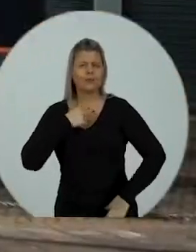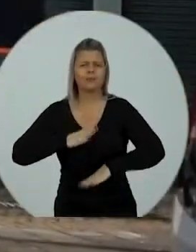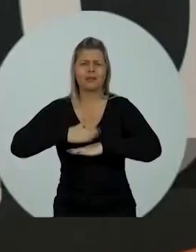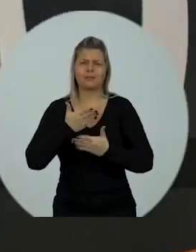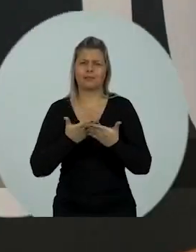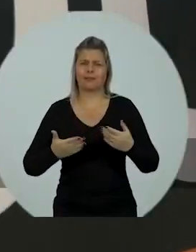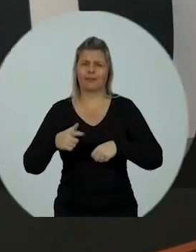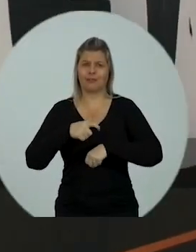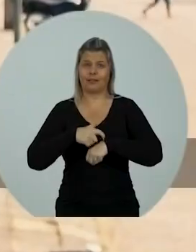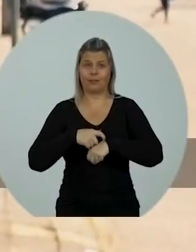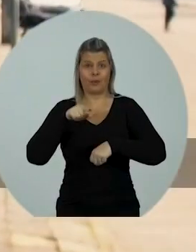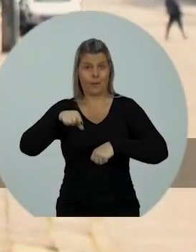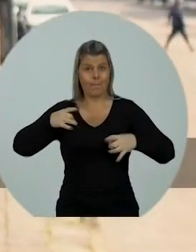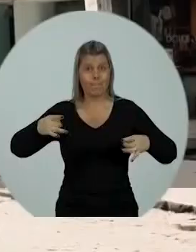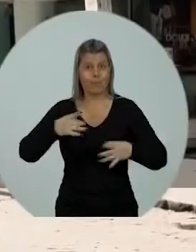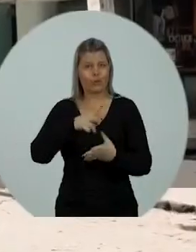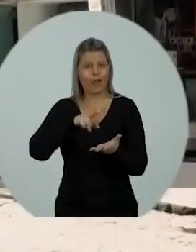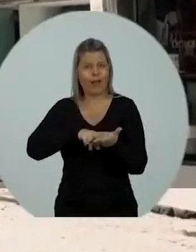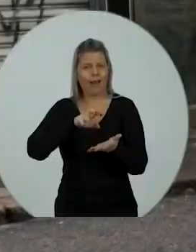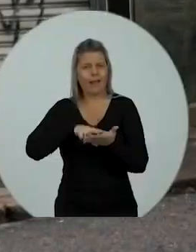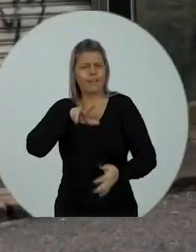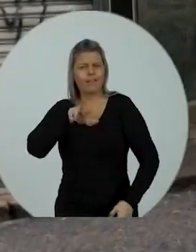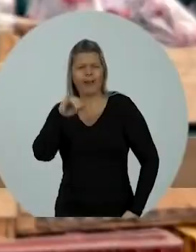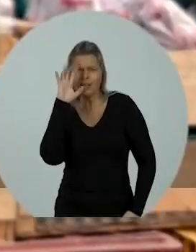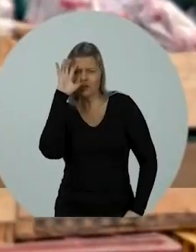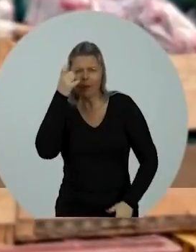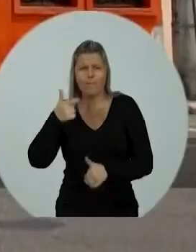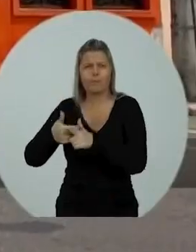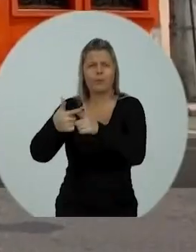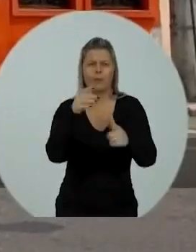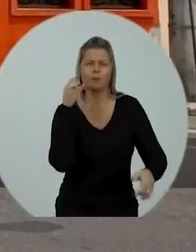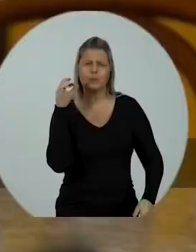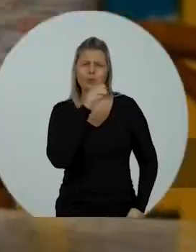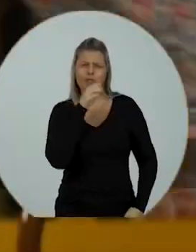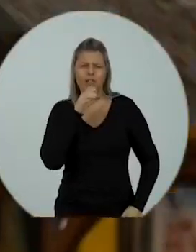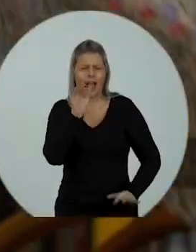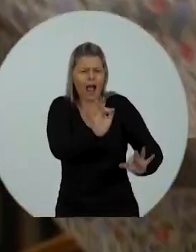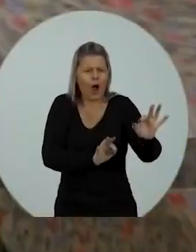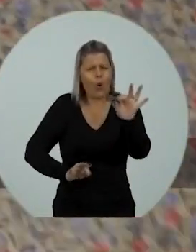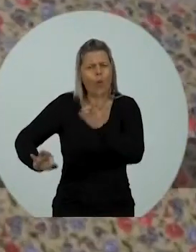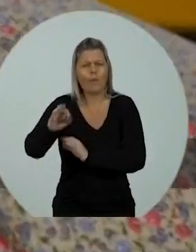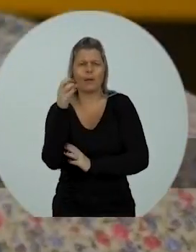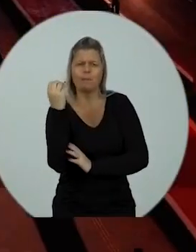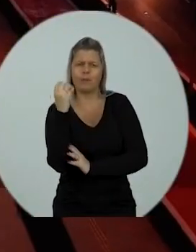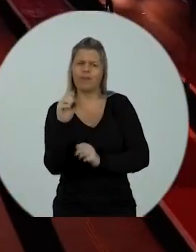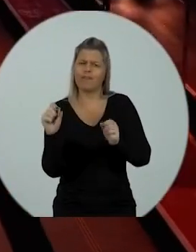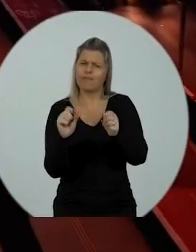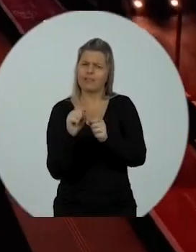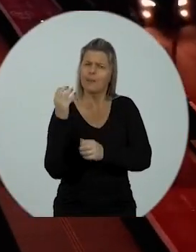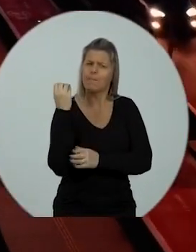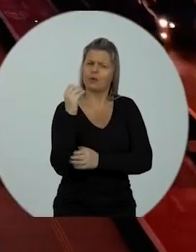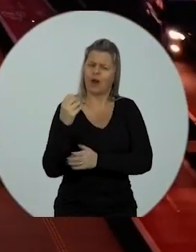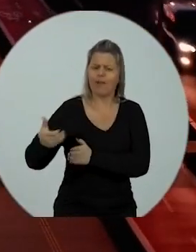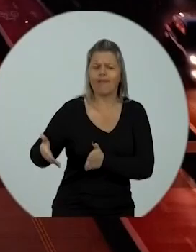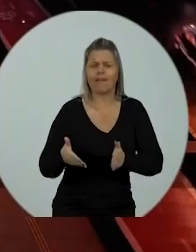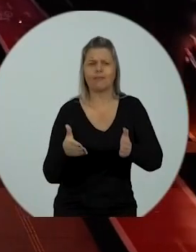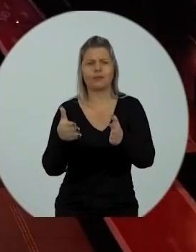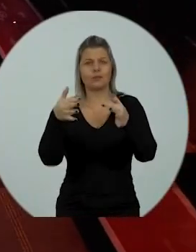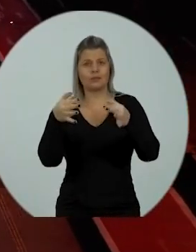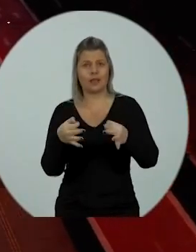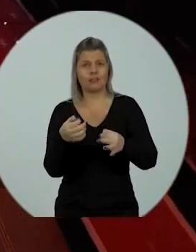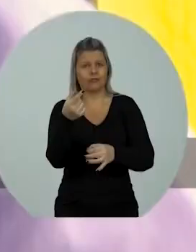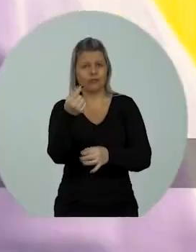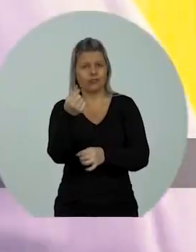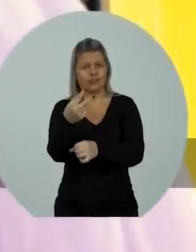podemos mais perder tempo. O Porto Alegre vai atacar problemas urgentes, arrumar a casa e colocar nossa capital no